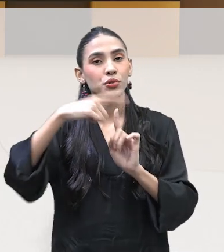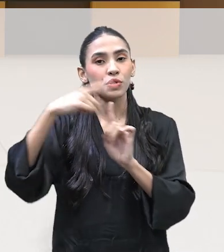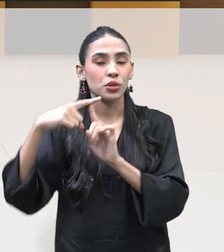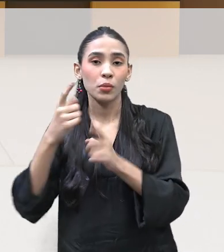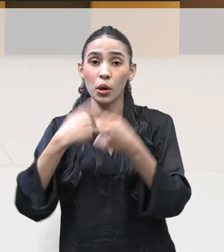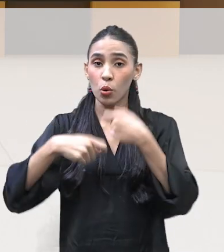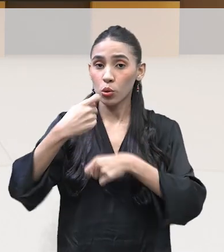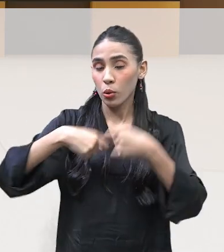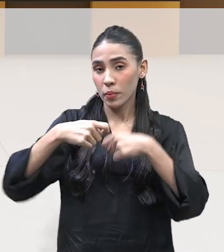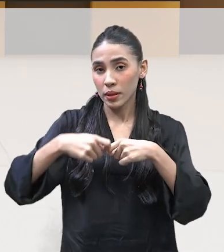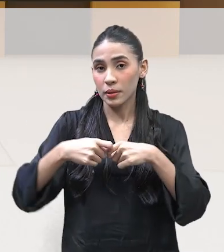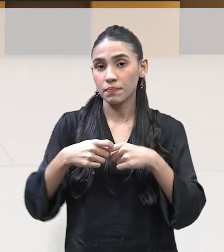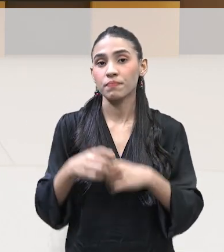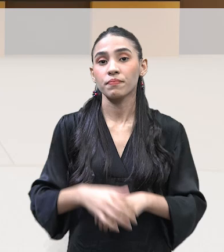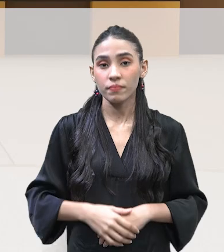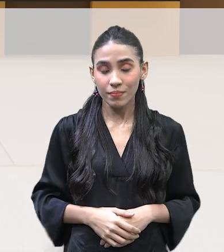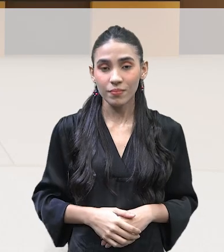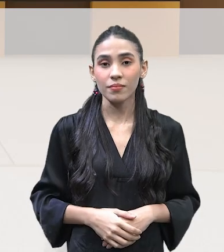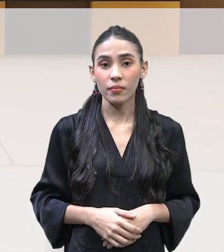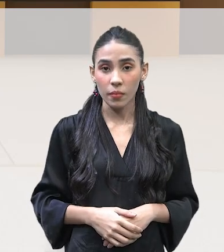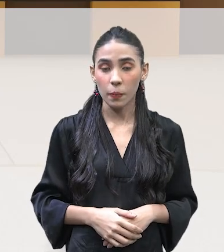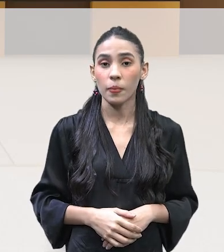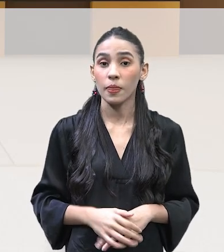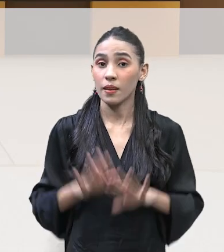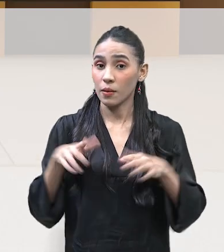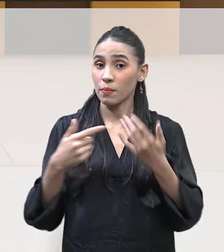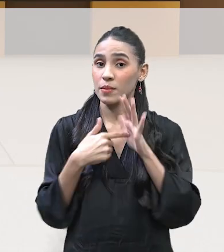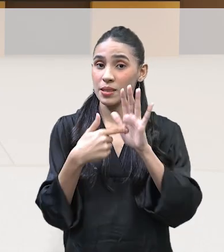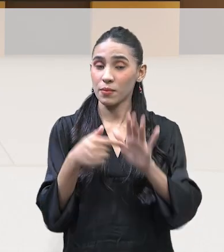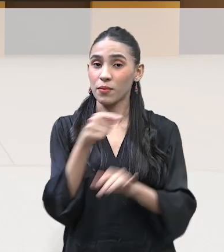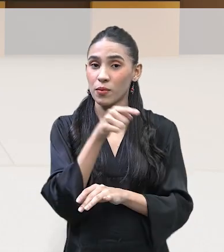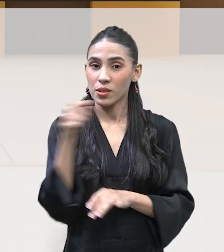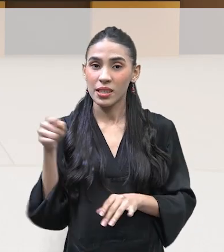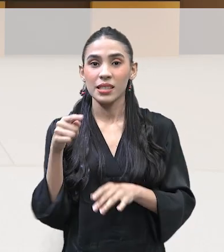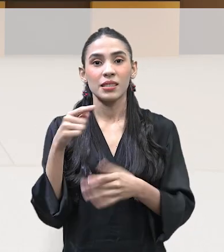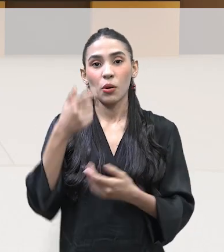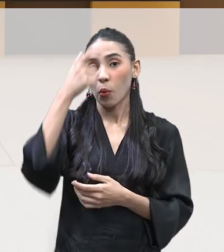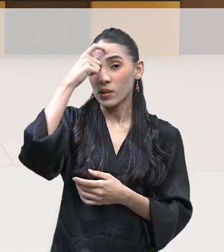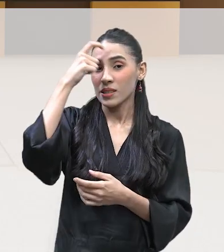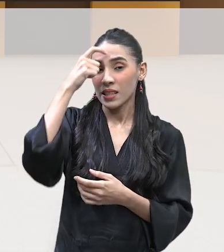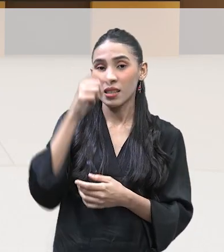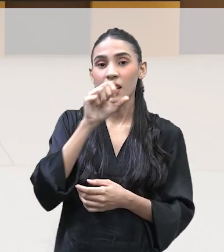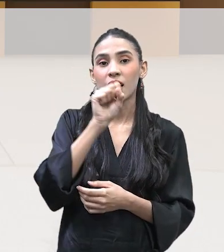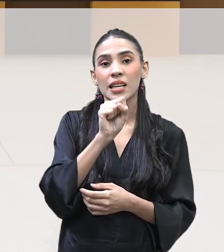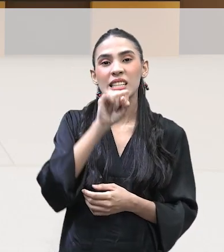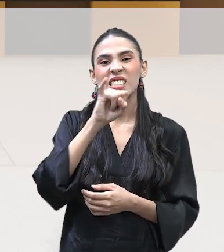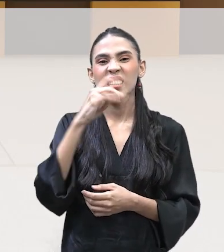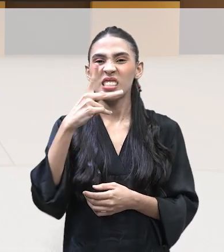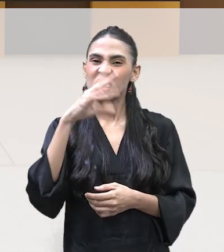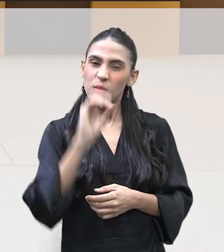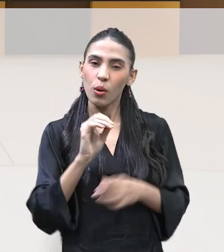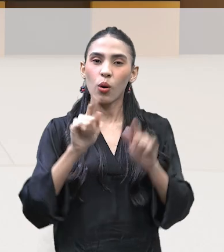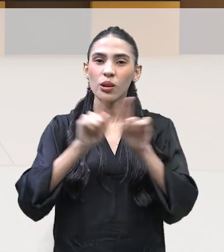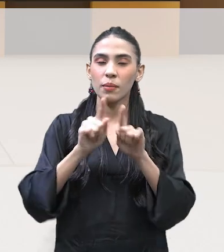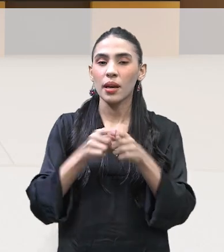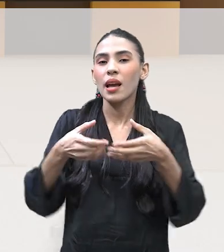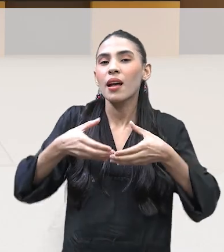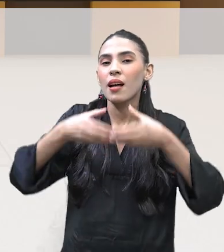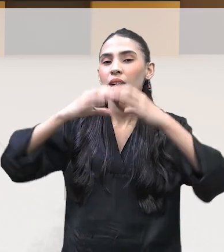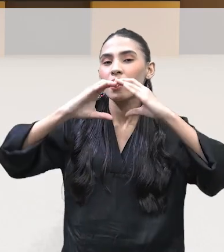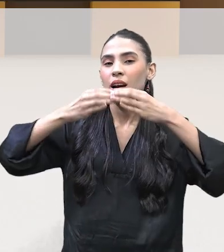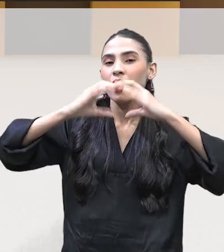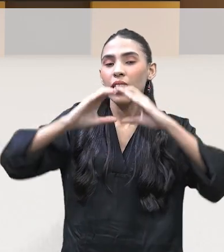economia, de movimentar a economia. Exatamente. Nós mostramos para vocês a questão da sustentabilidade, do cipó, fazer o cesto, o Takaká. A